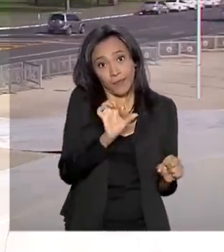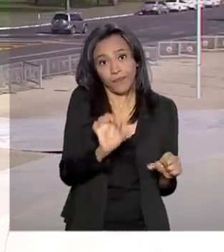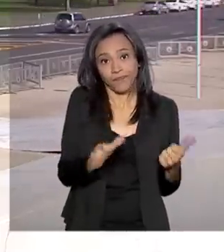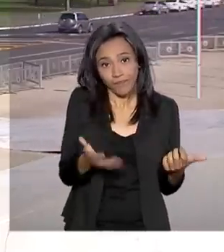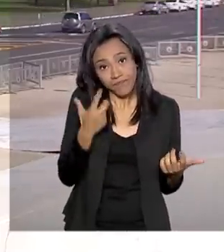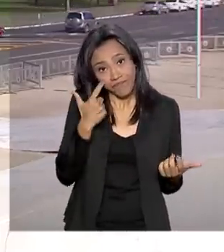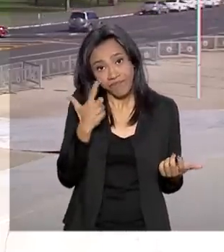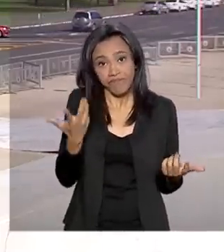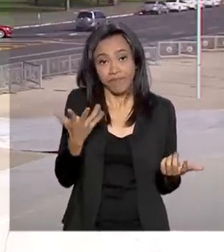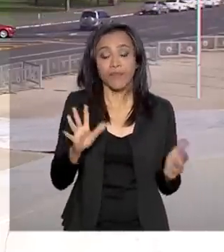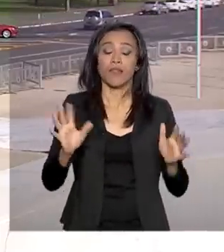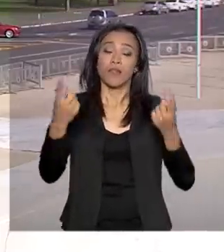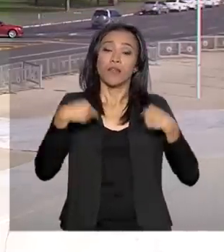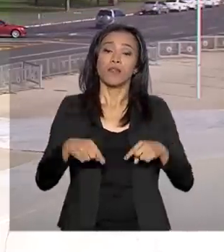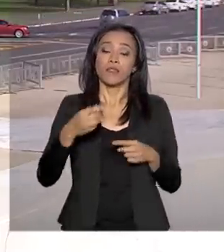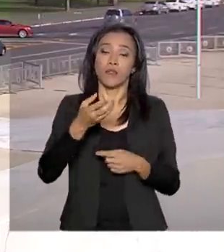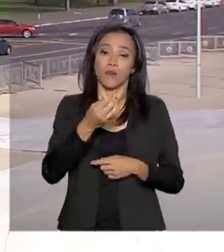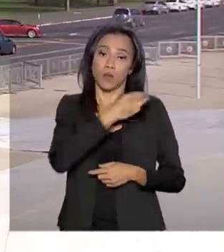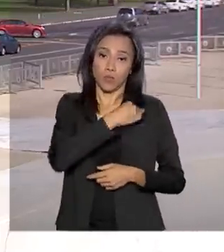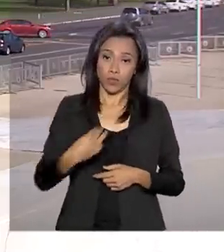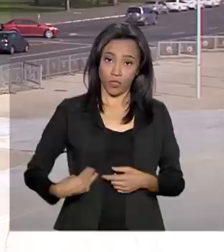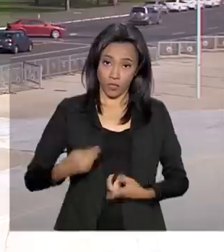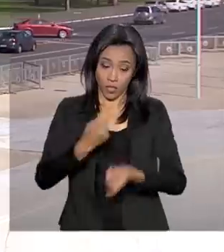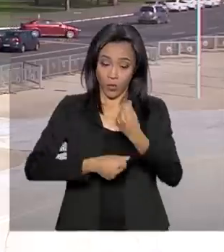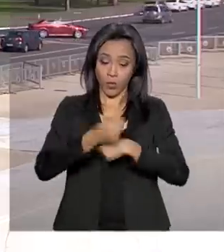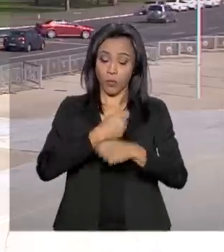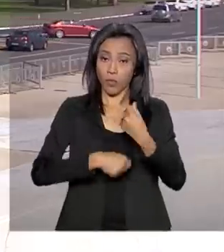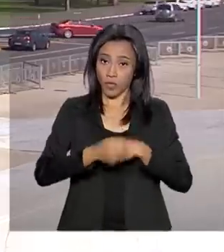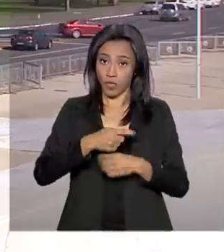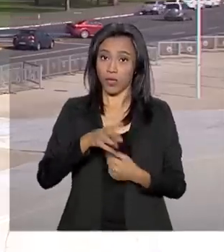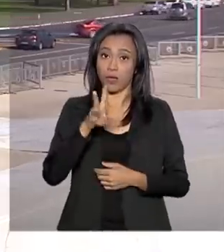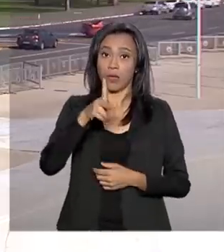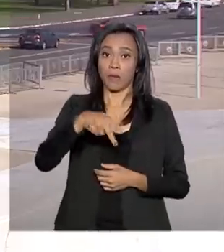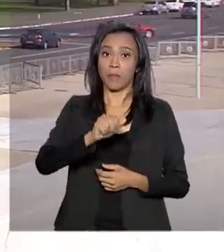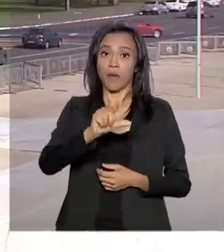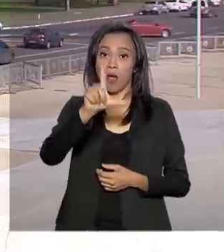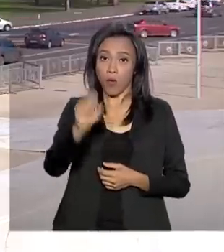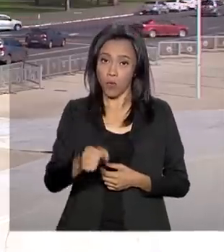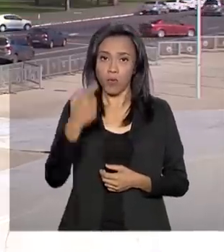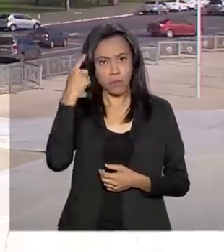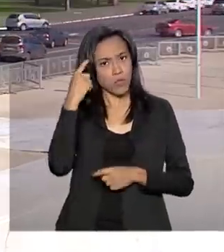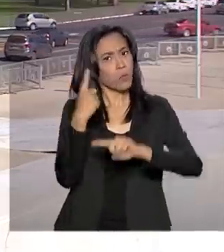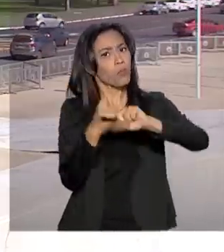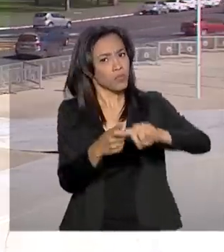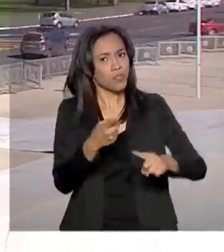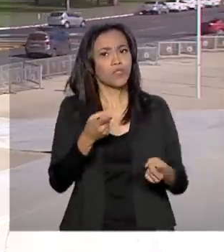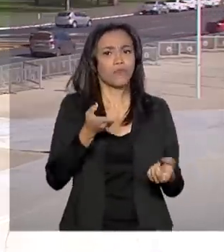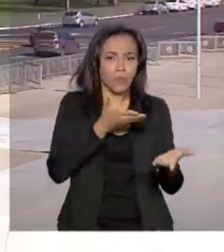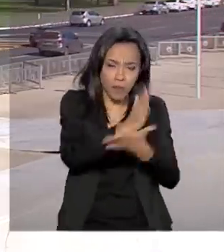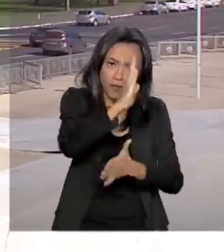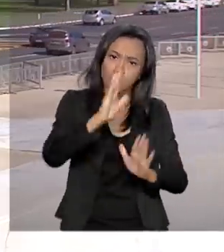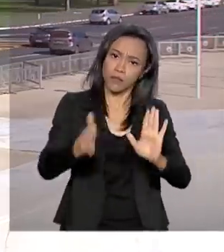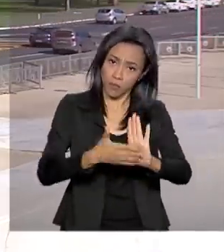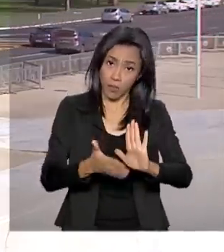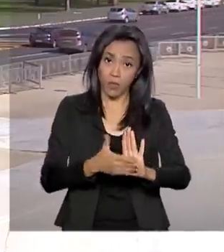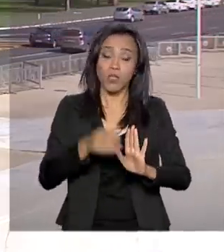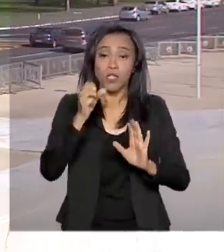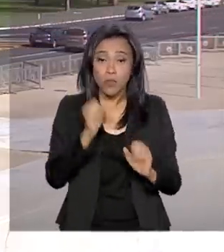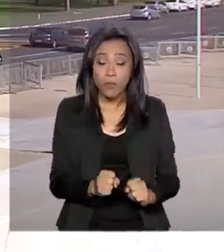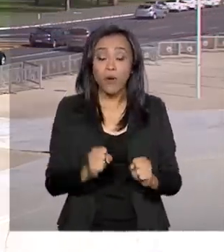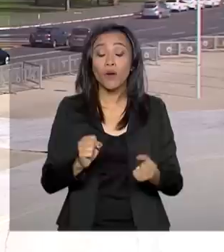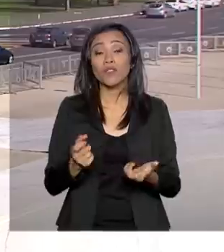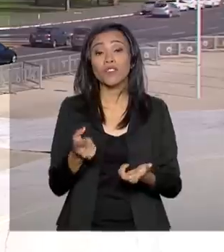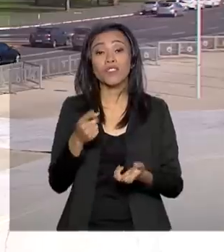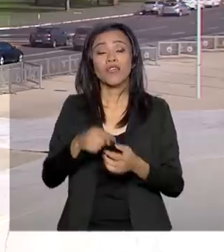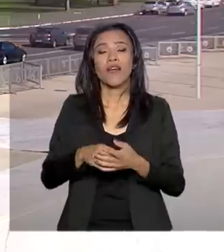ministro da Economia, Paulo Guedes, também manifestou otimismo para a aprovação dessa reforma, que, segundo ele, pode destravar os